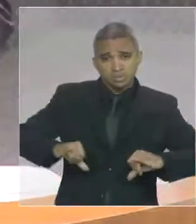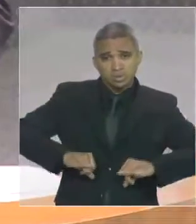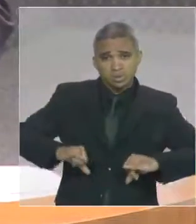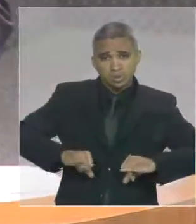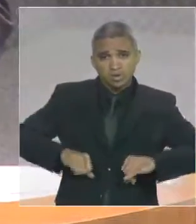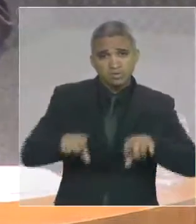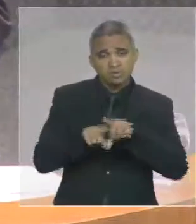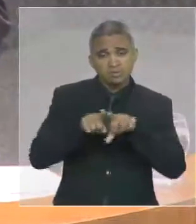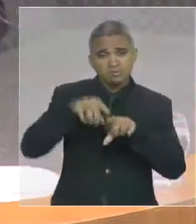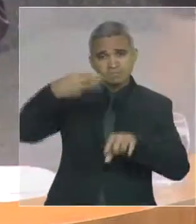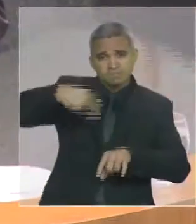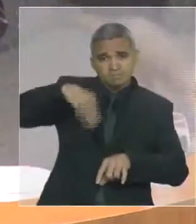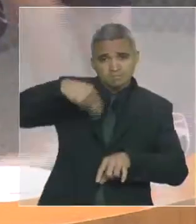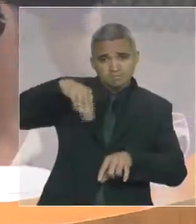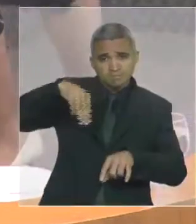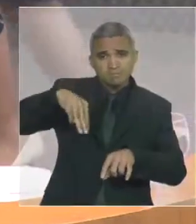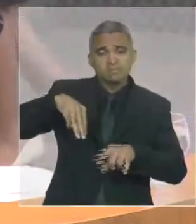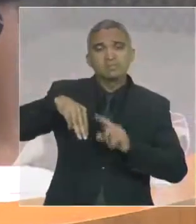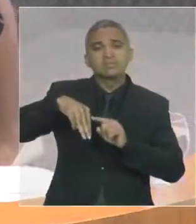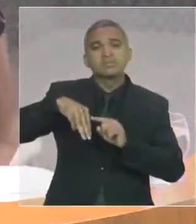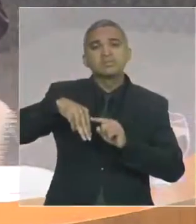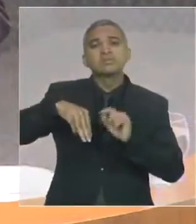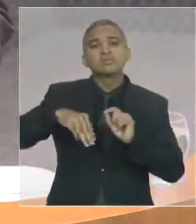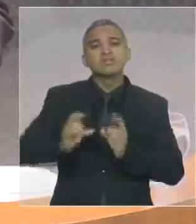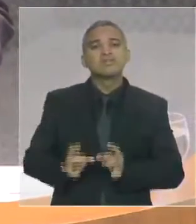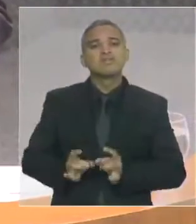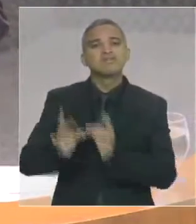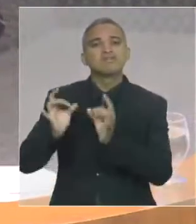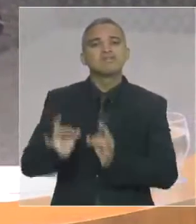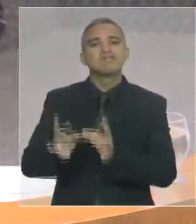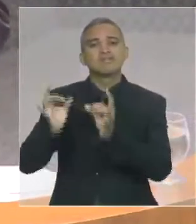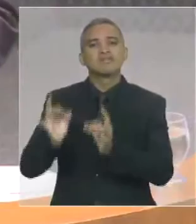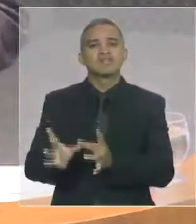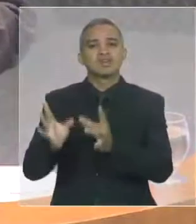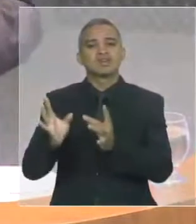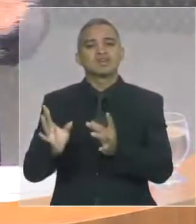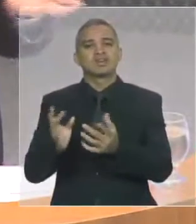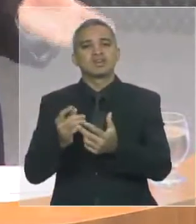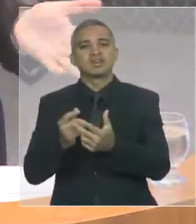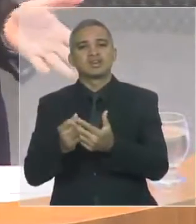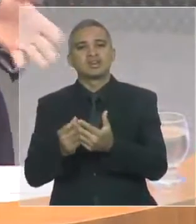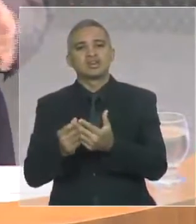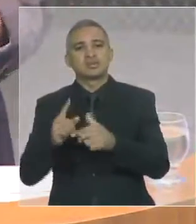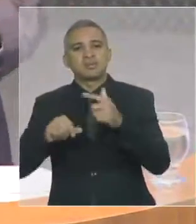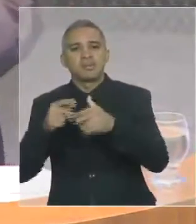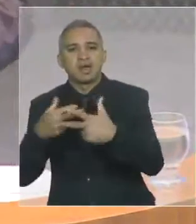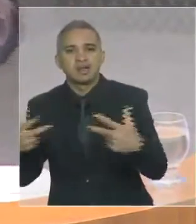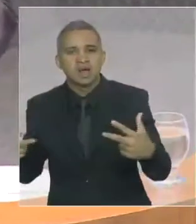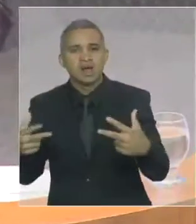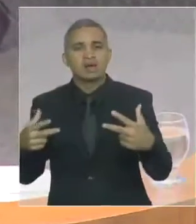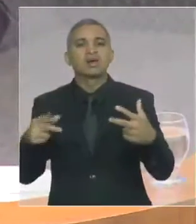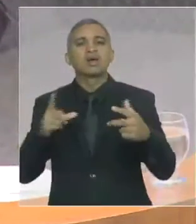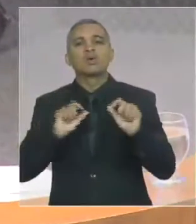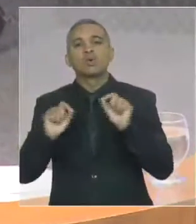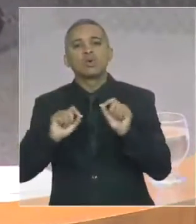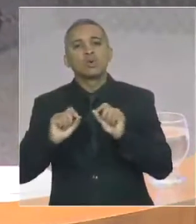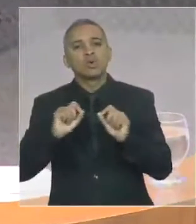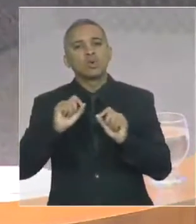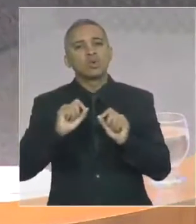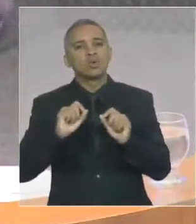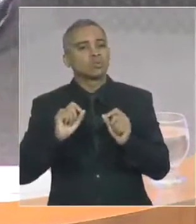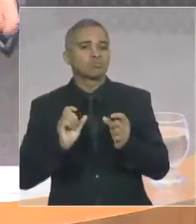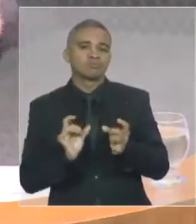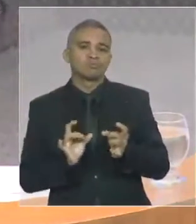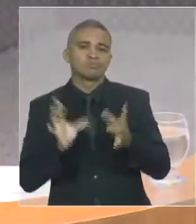notadamente, exportadores de commodities, de produtos primários, que sofreram uma perda acentuada